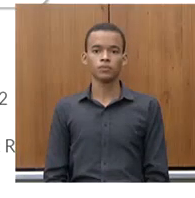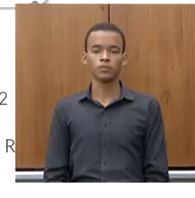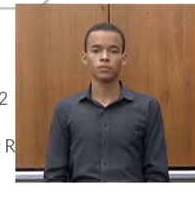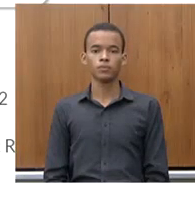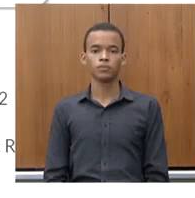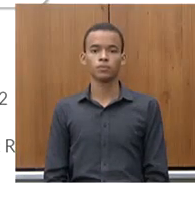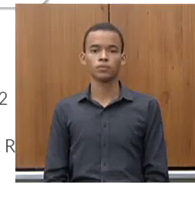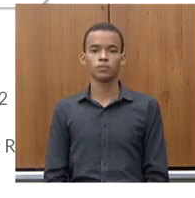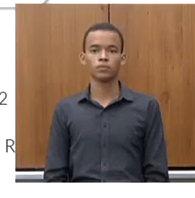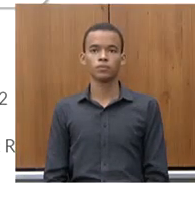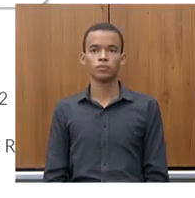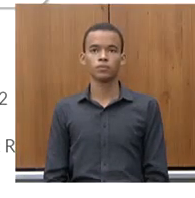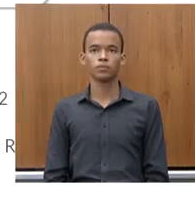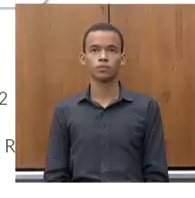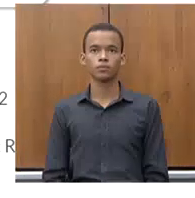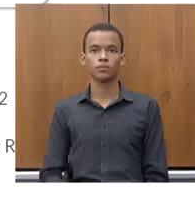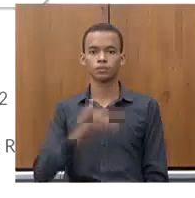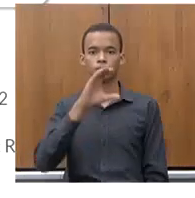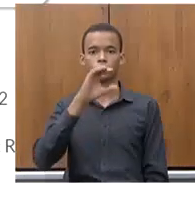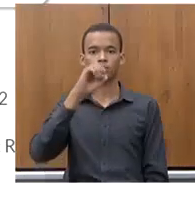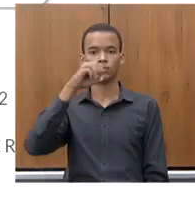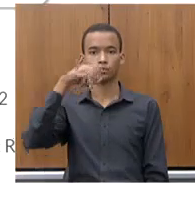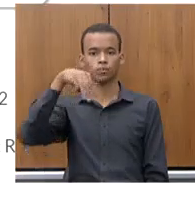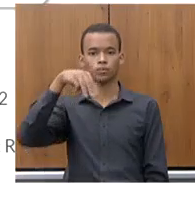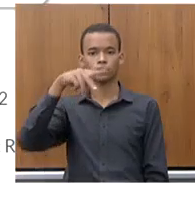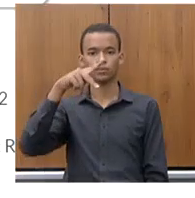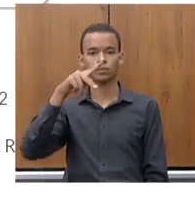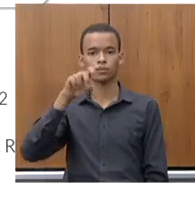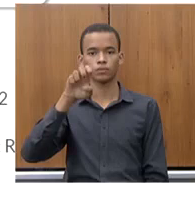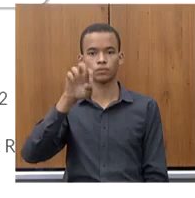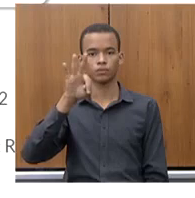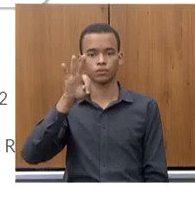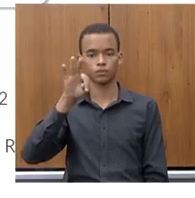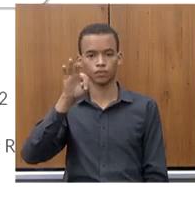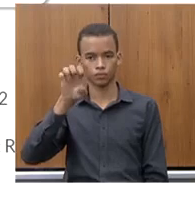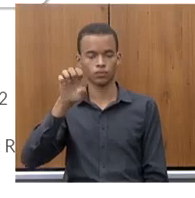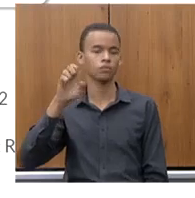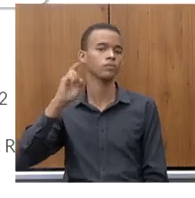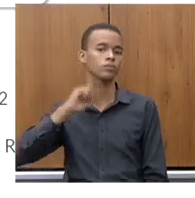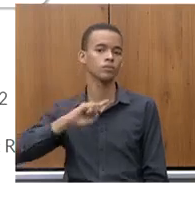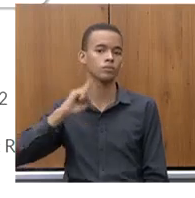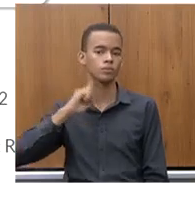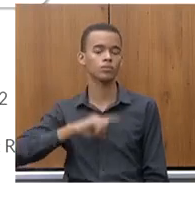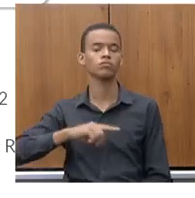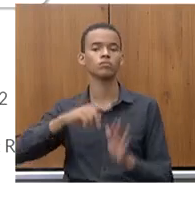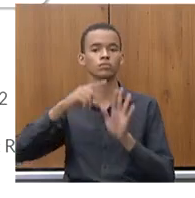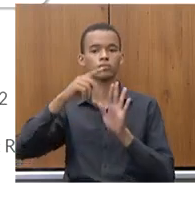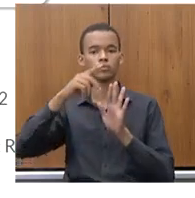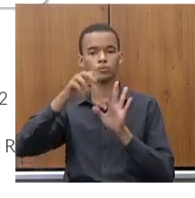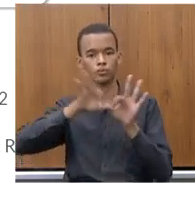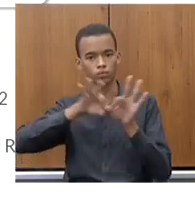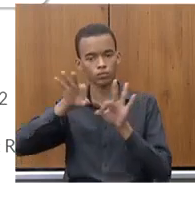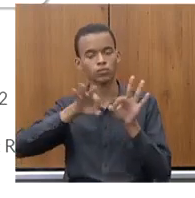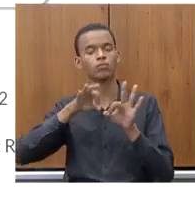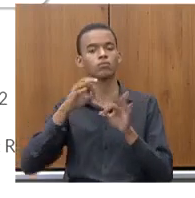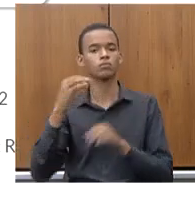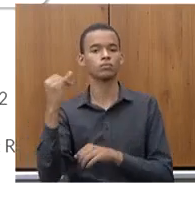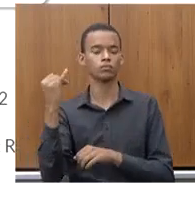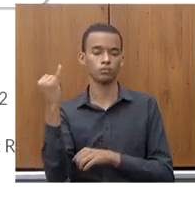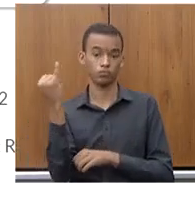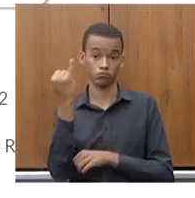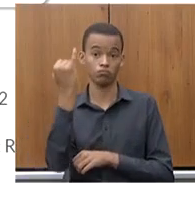O Compete Minas foi um programa muito importante também, um programa de iniciativa de parceria da SETE com a FAPMIG,